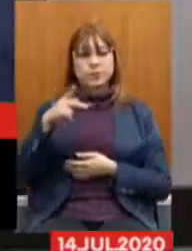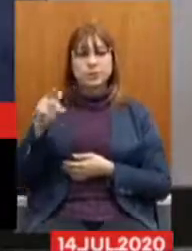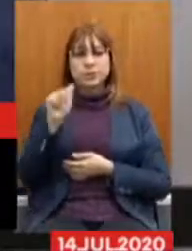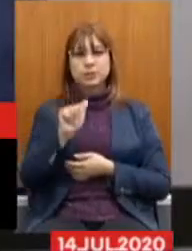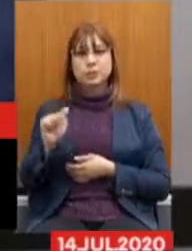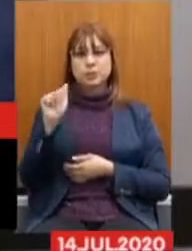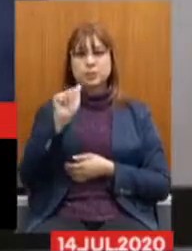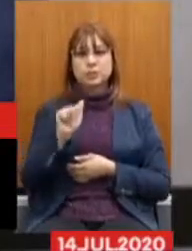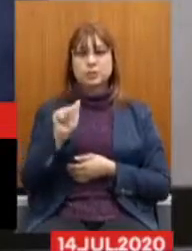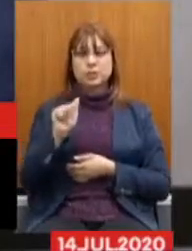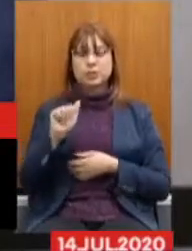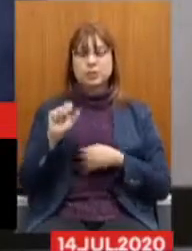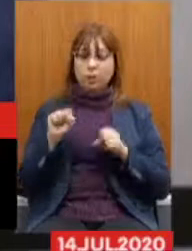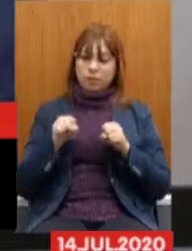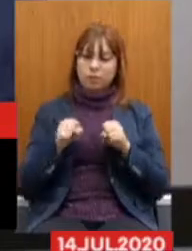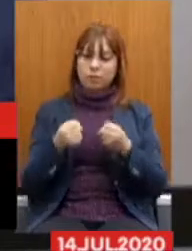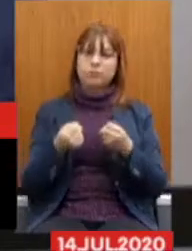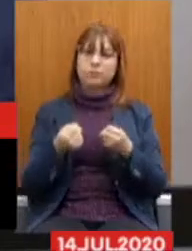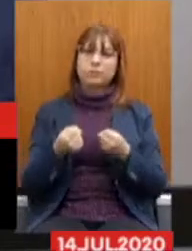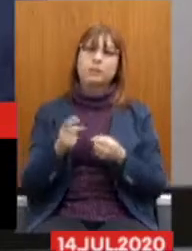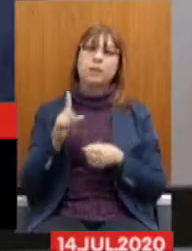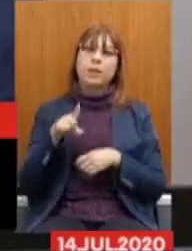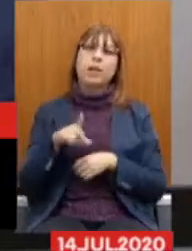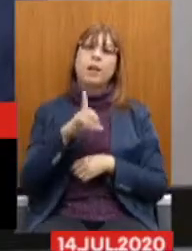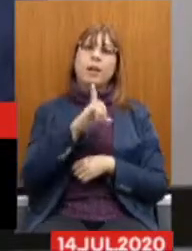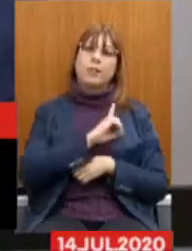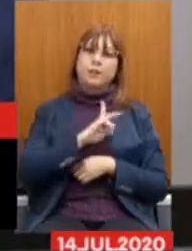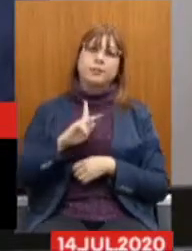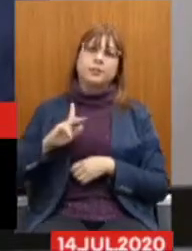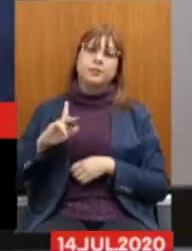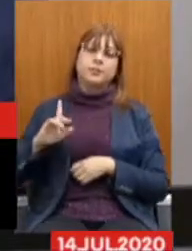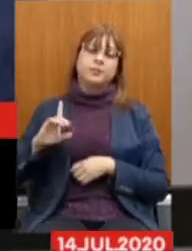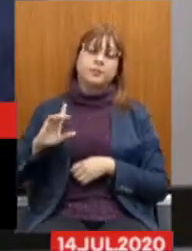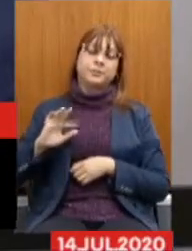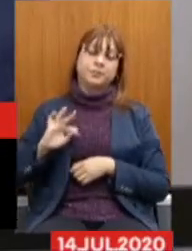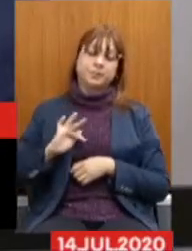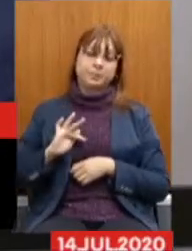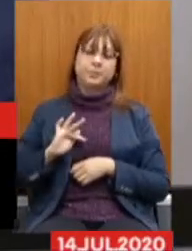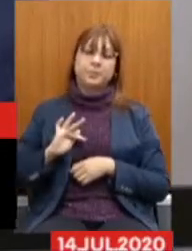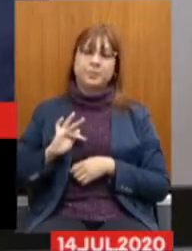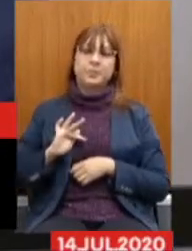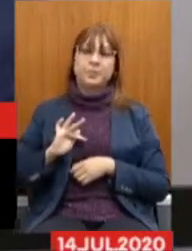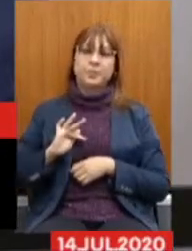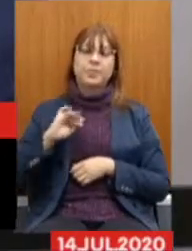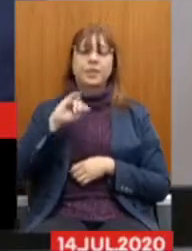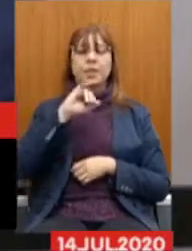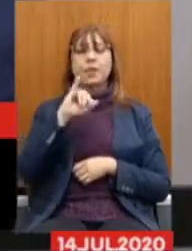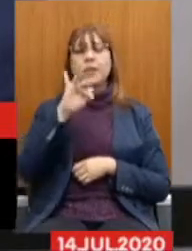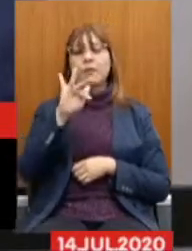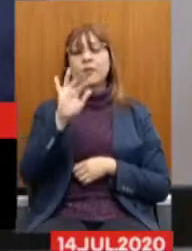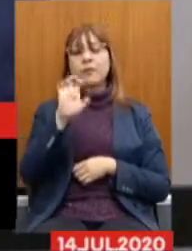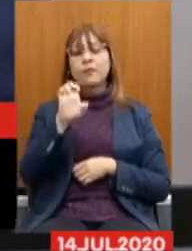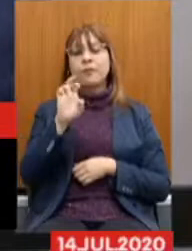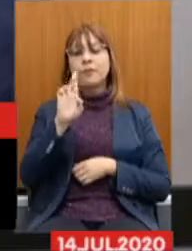e Defensoras e Defensores Públicos de Minas Gerais. Sinti o senhor Fernando Campelo,